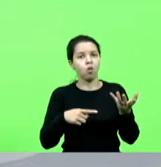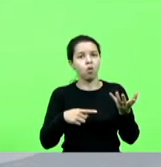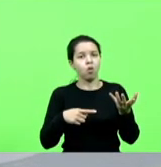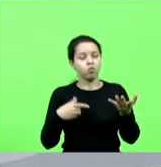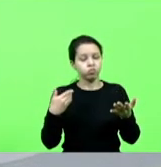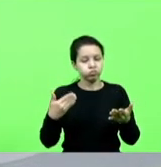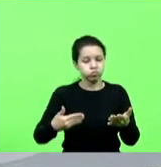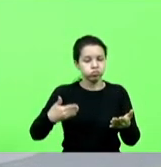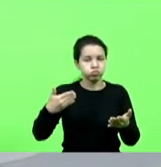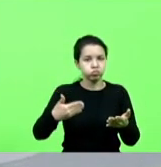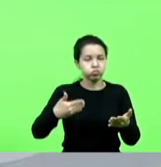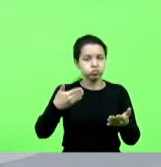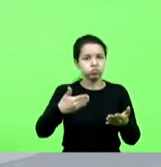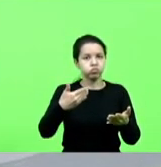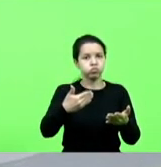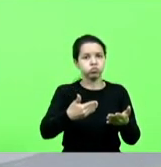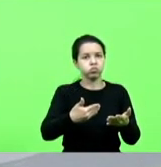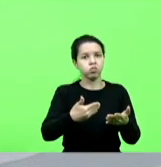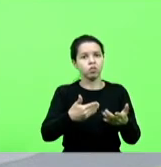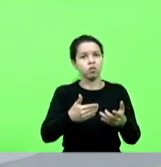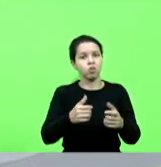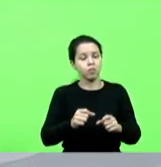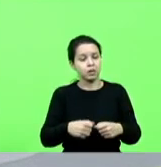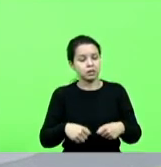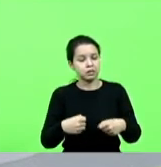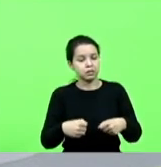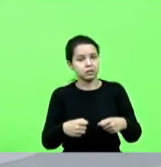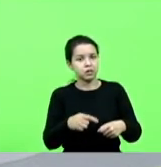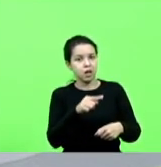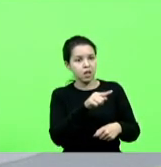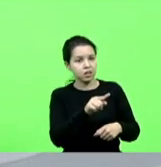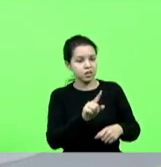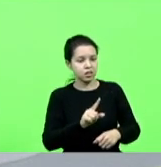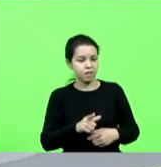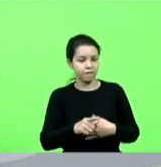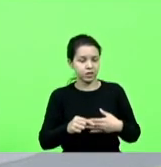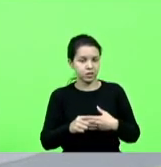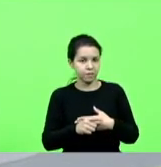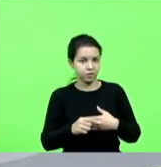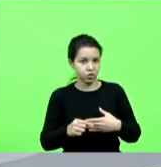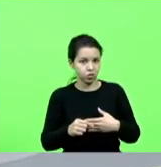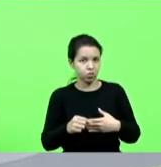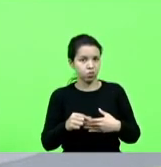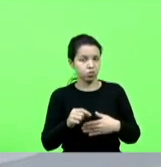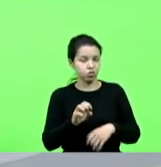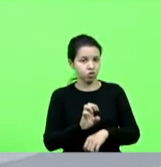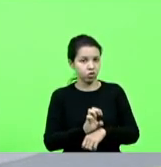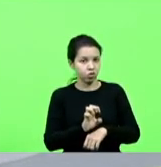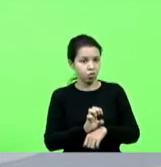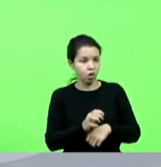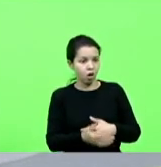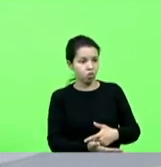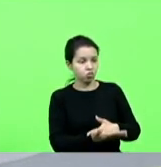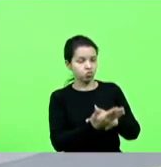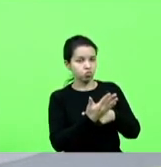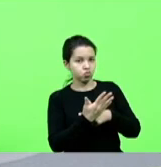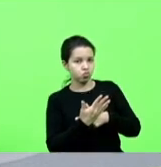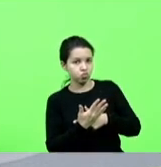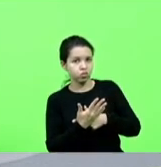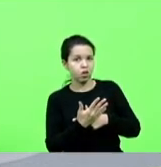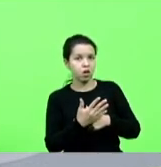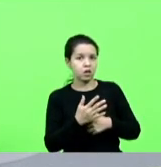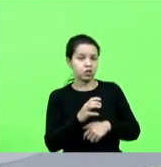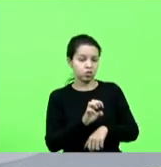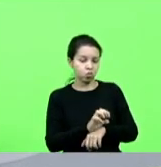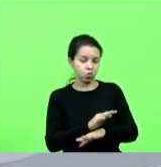dependentes do esforço da defesa civil, não apenas da defesa civil estadual, mas da defesa civil federal